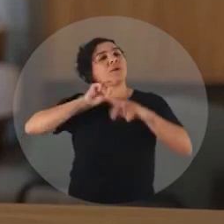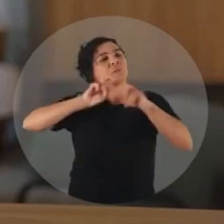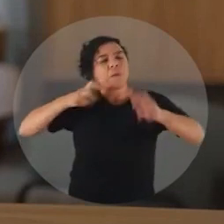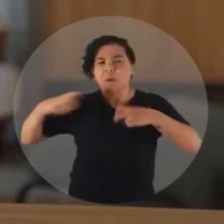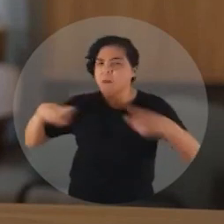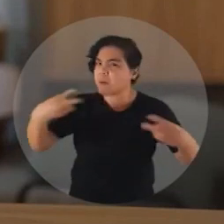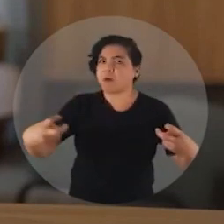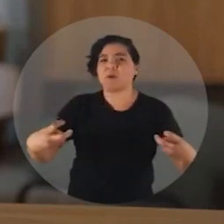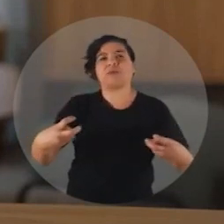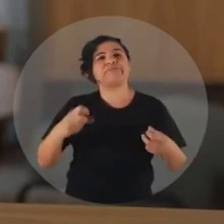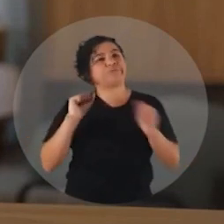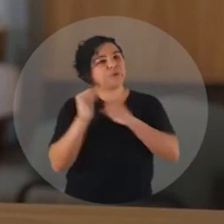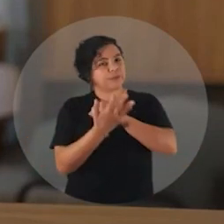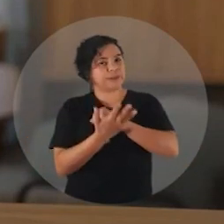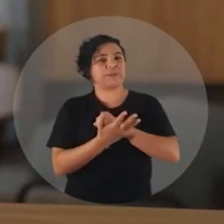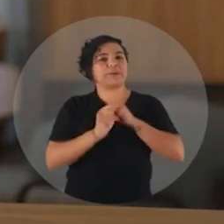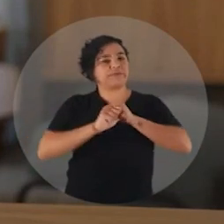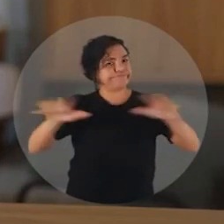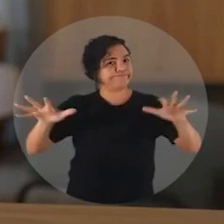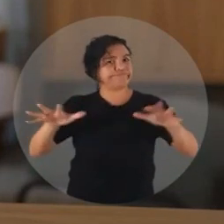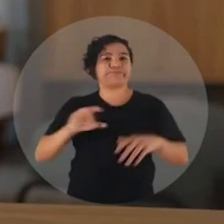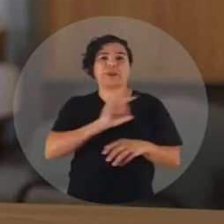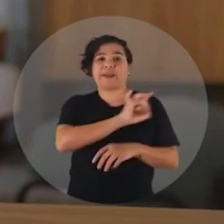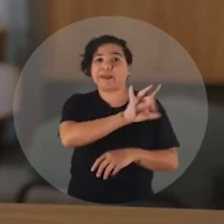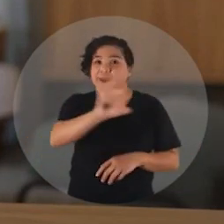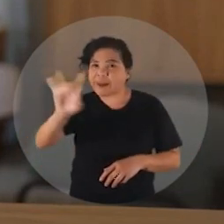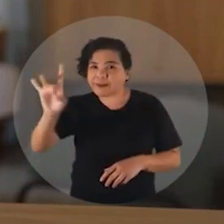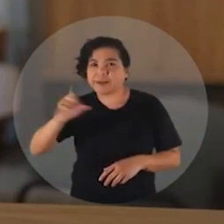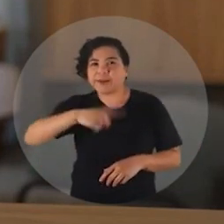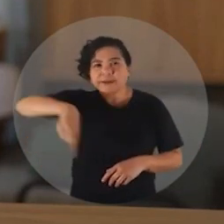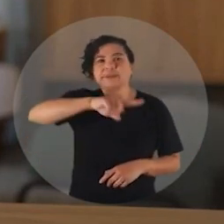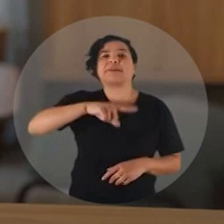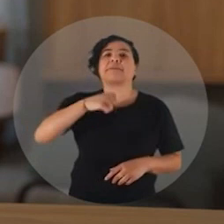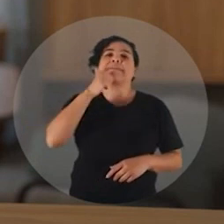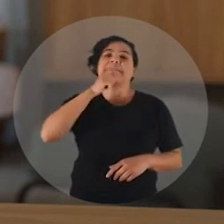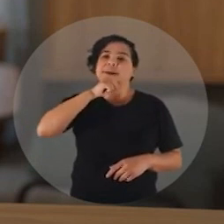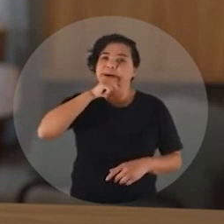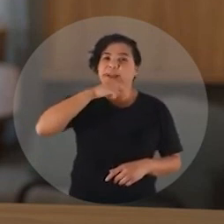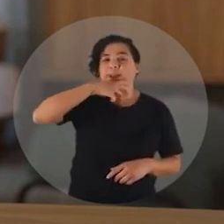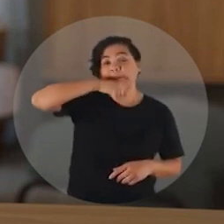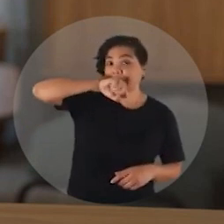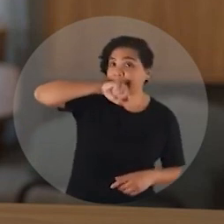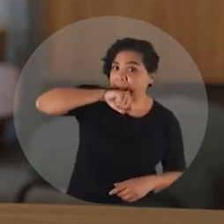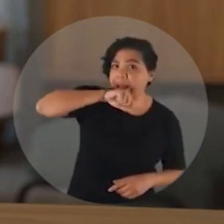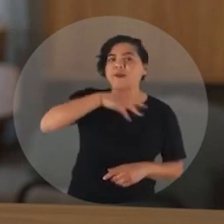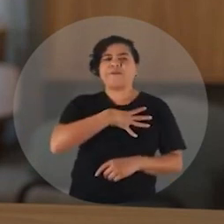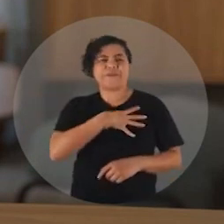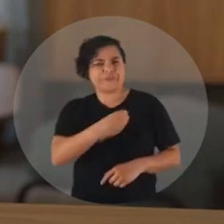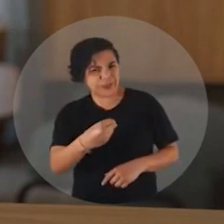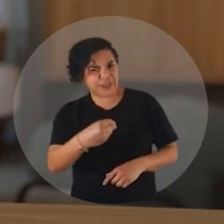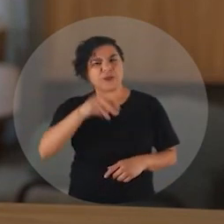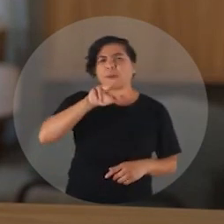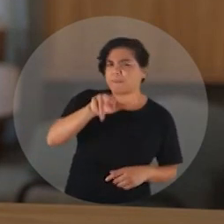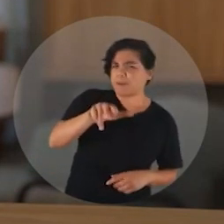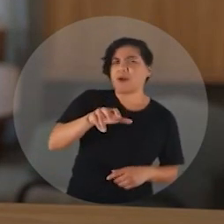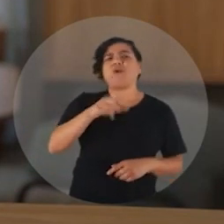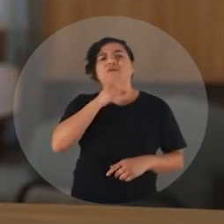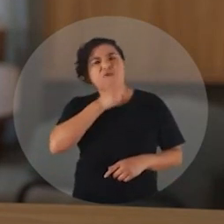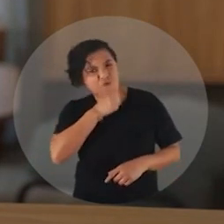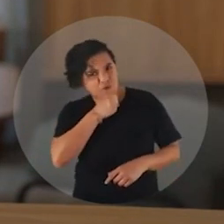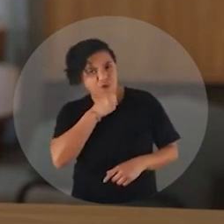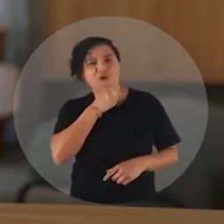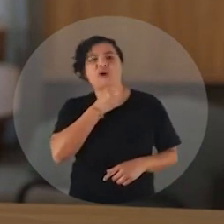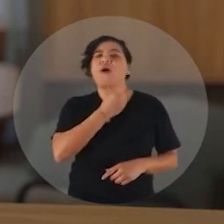pessoas que perdemos na pandemia. Cada vida perdida era mãe, pai, filho, irmão, avó,